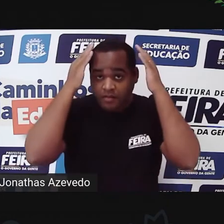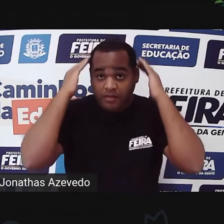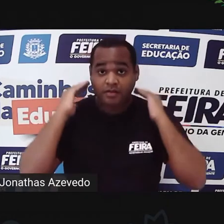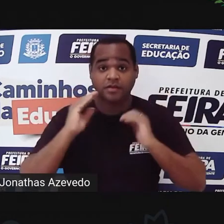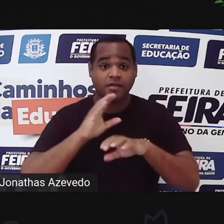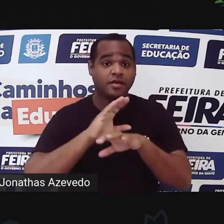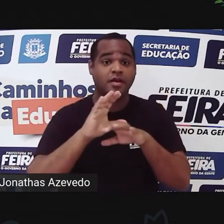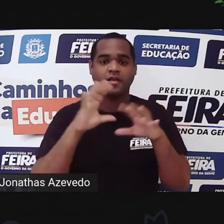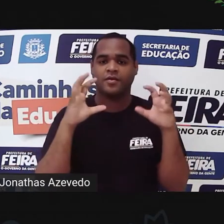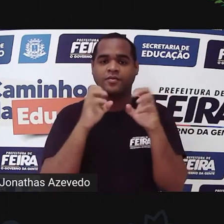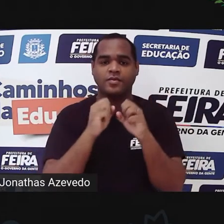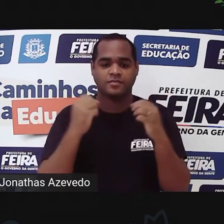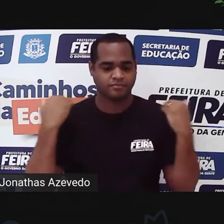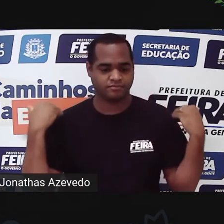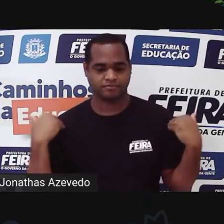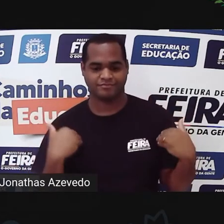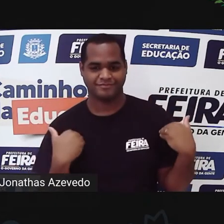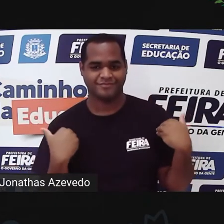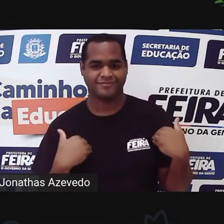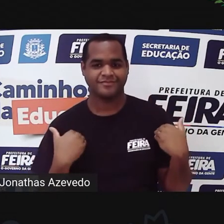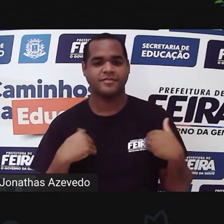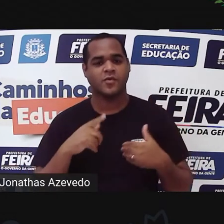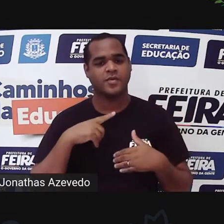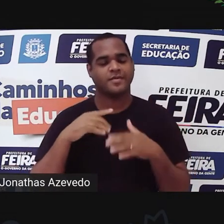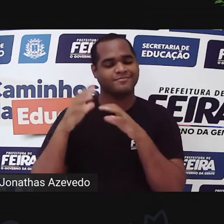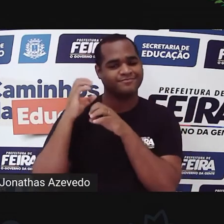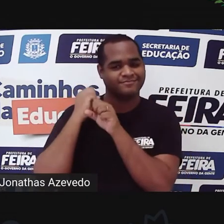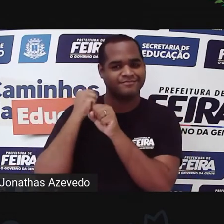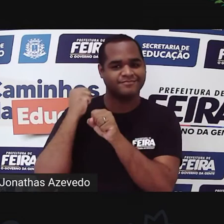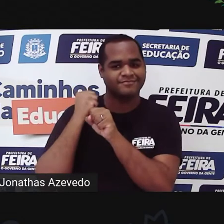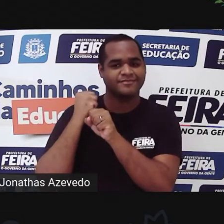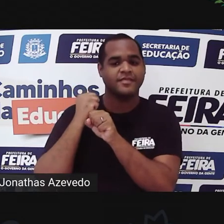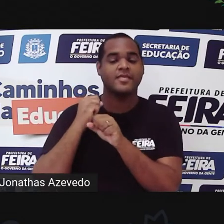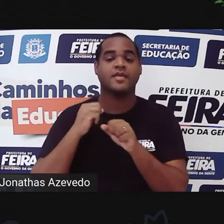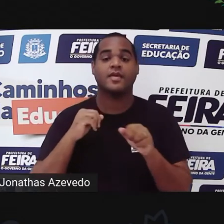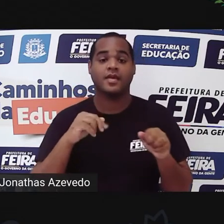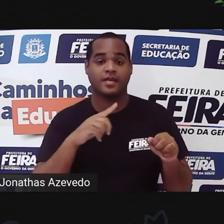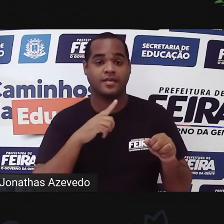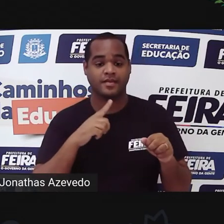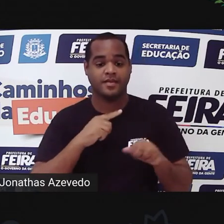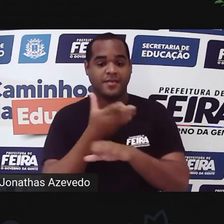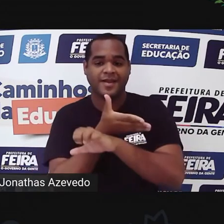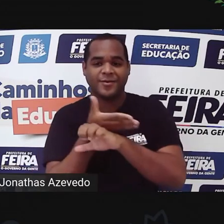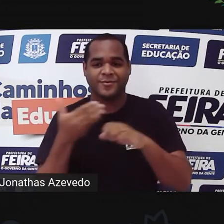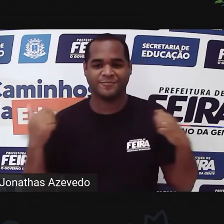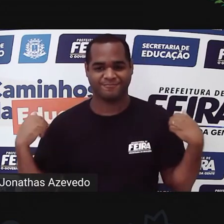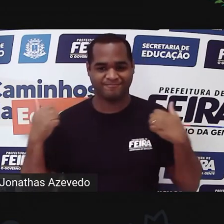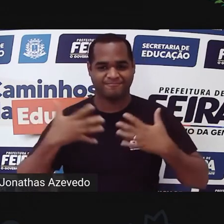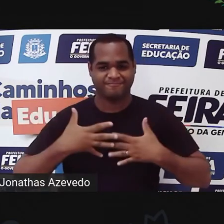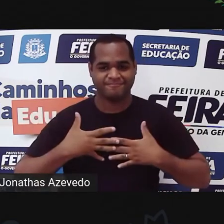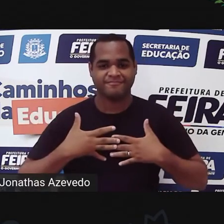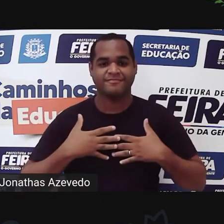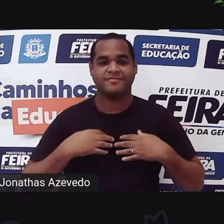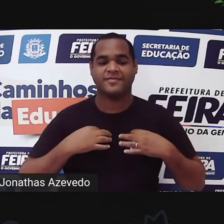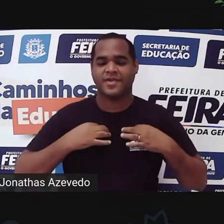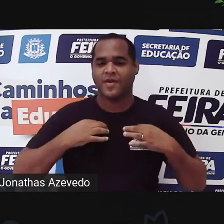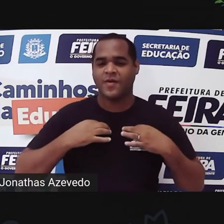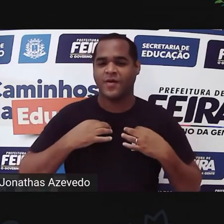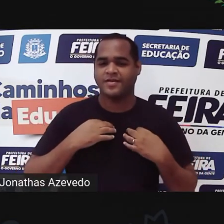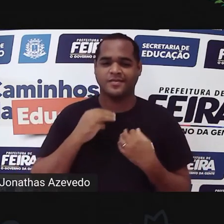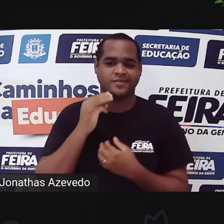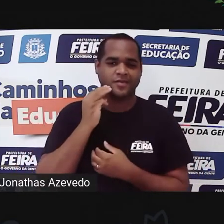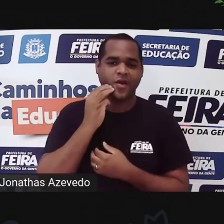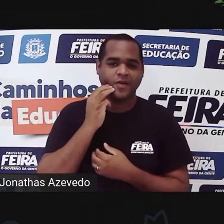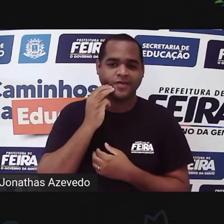castanhos escuros um pouco abaixo do ombro, hoje eles estão presos. Estou vestindo um jaleco branco, por dentro tem uma blusa neon,